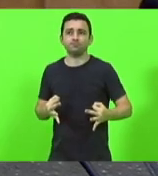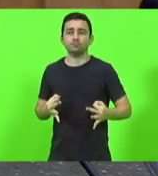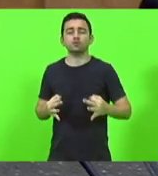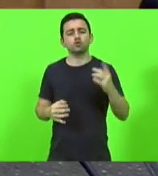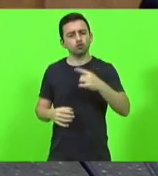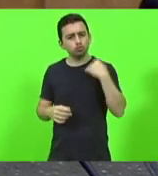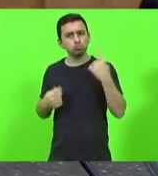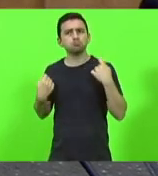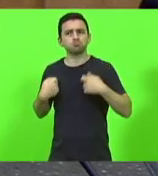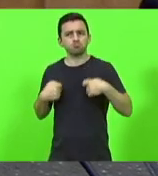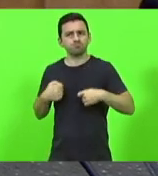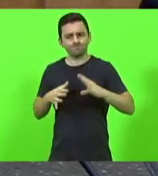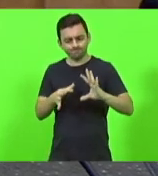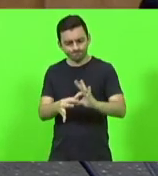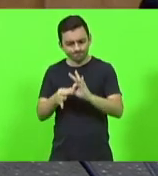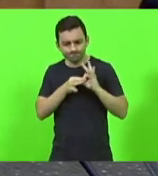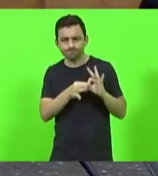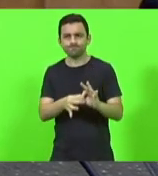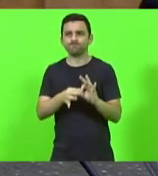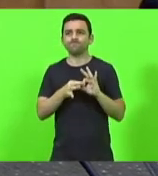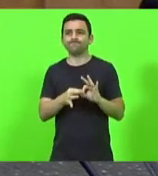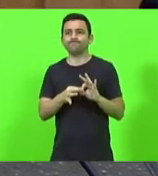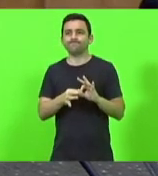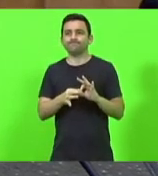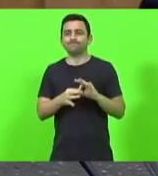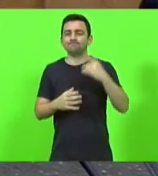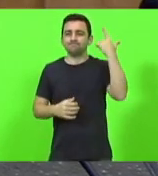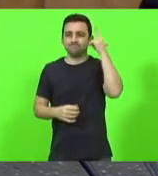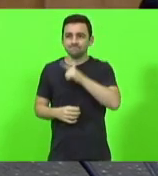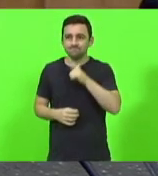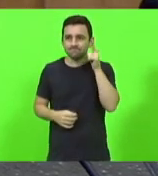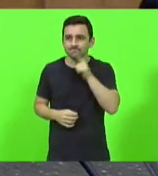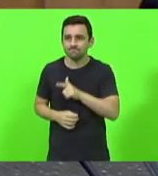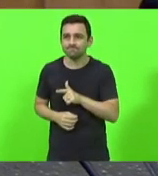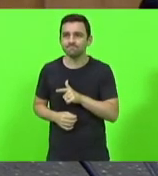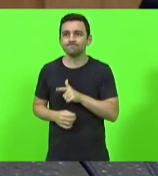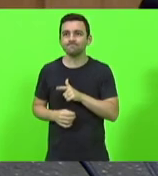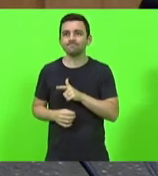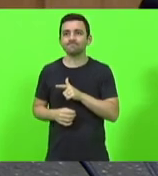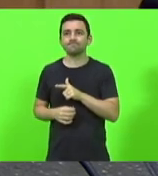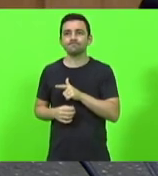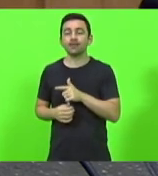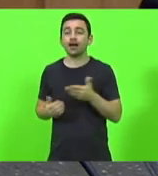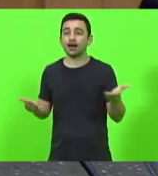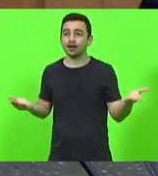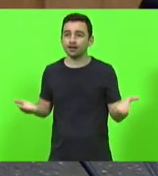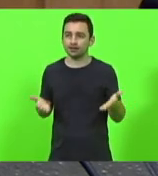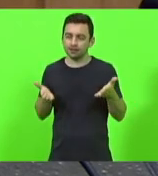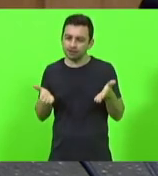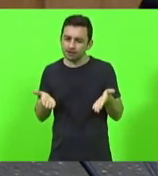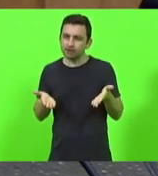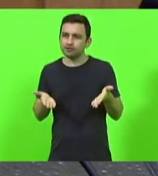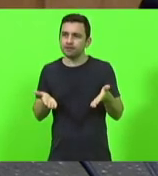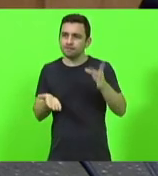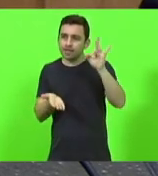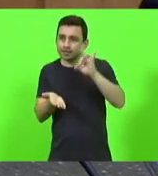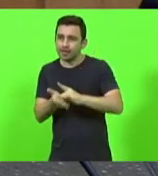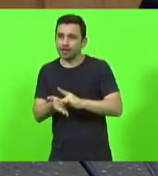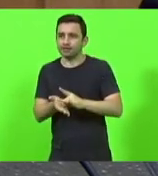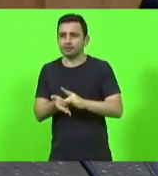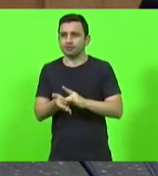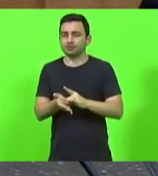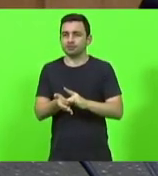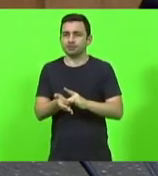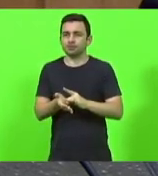precisamos nos unir para fazermos com que esse estabelecimento de fato ele seja melhor